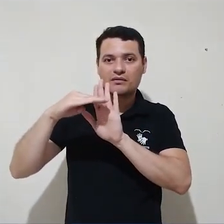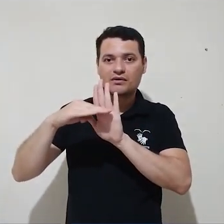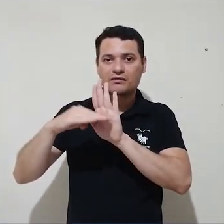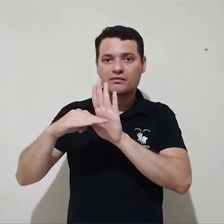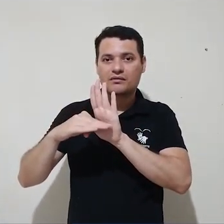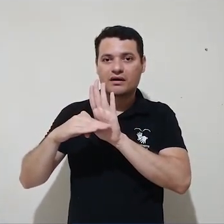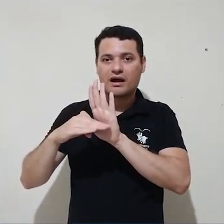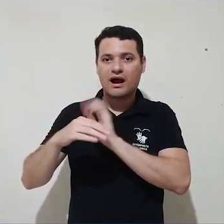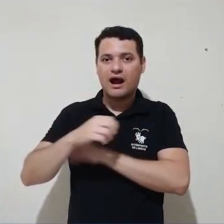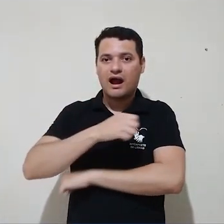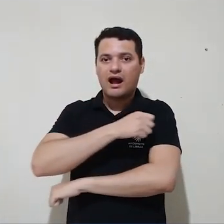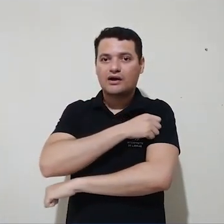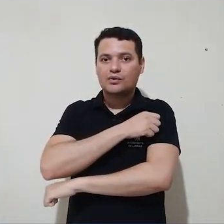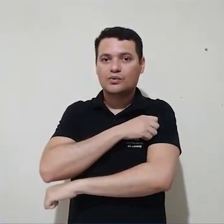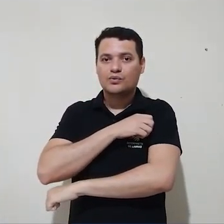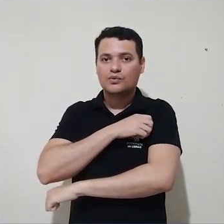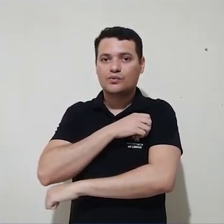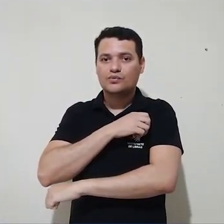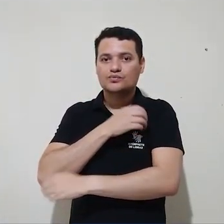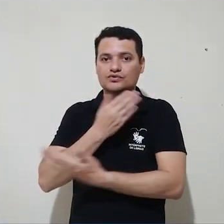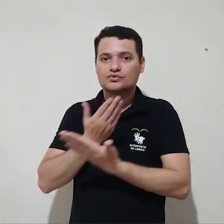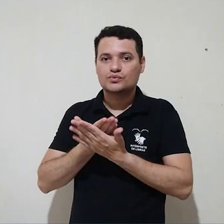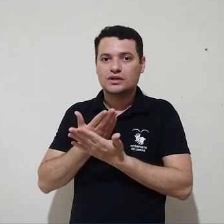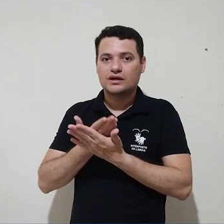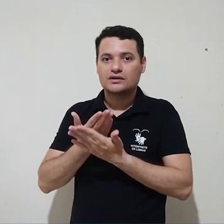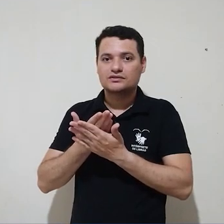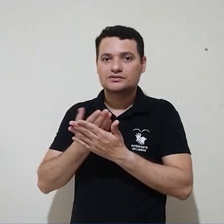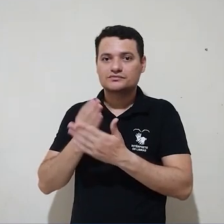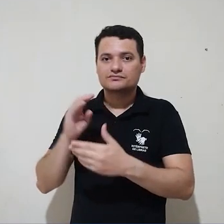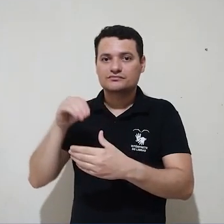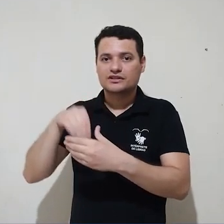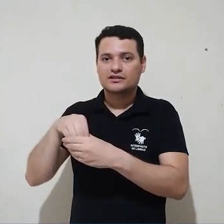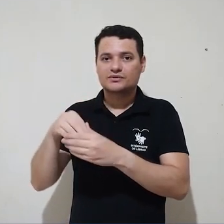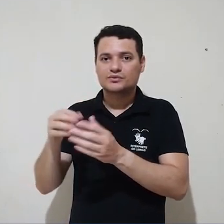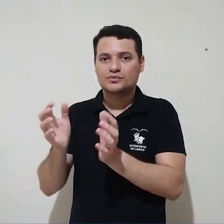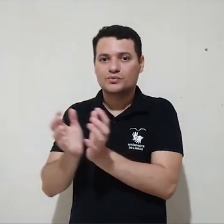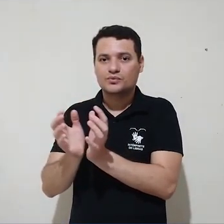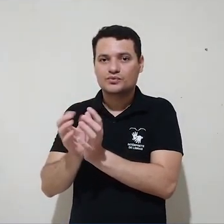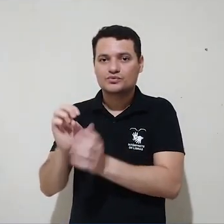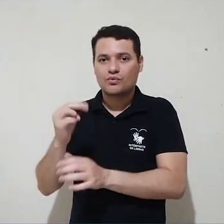usuários que têm o papel estudante dentro deste curso ou disciplina.